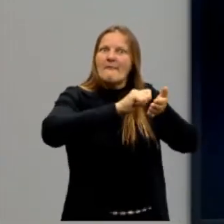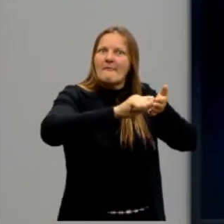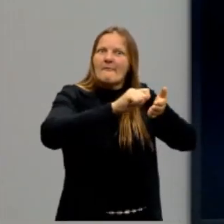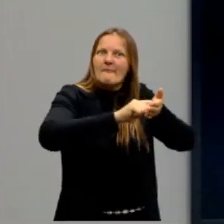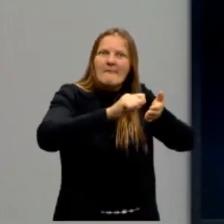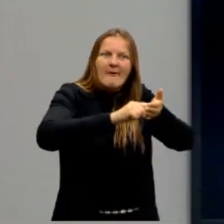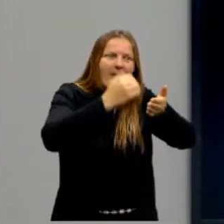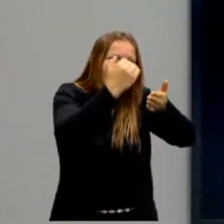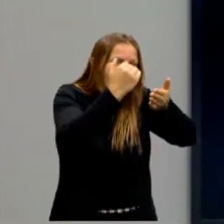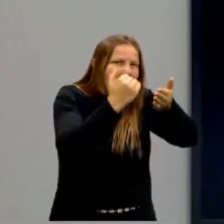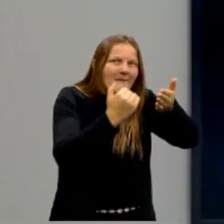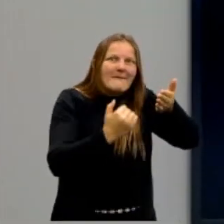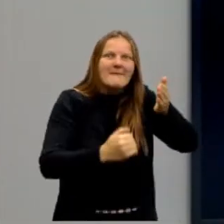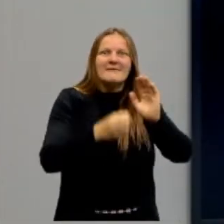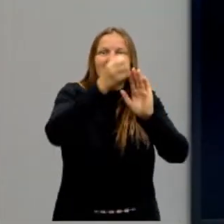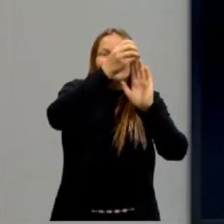manual,